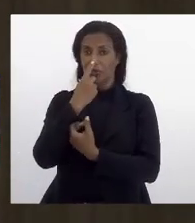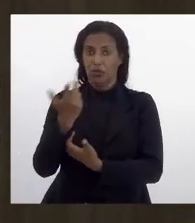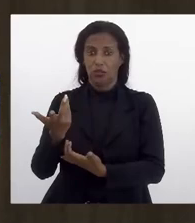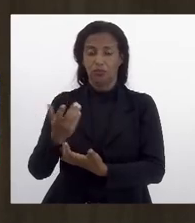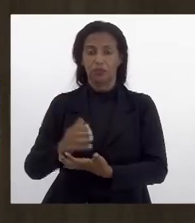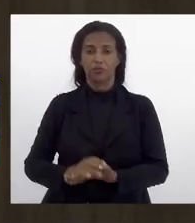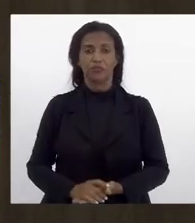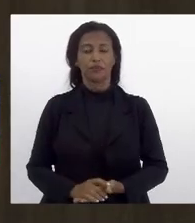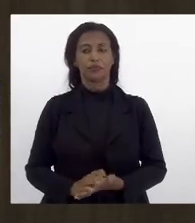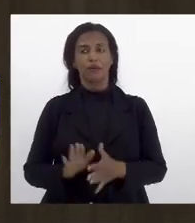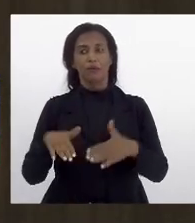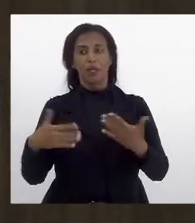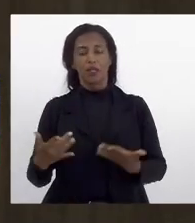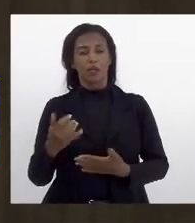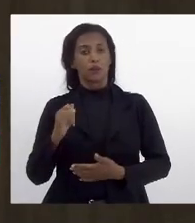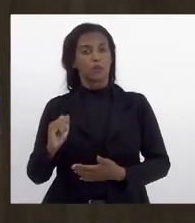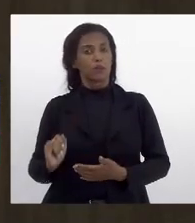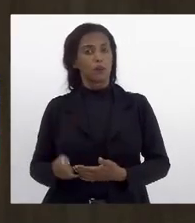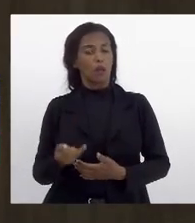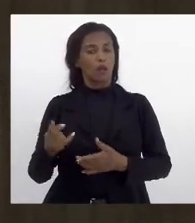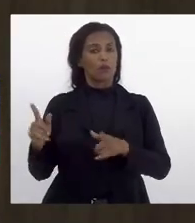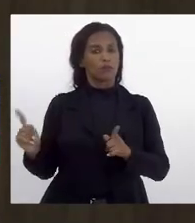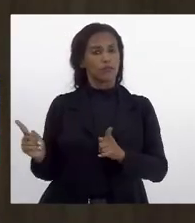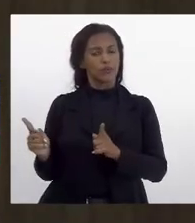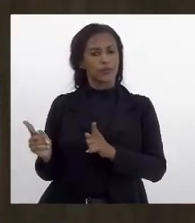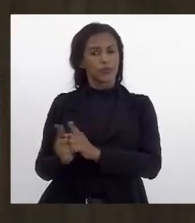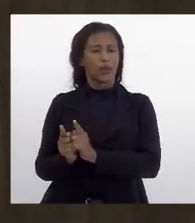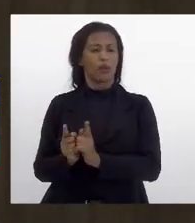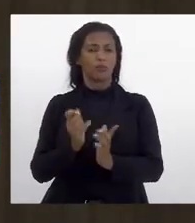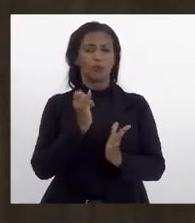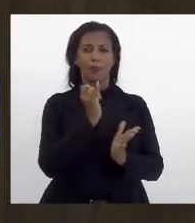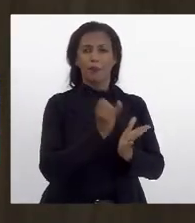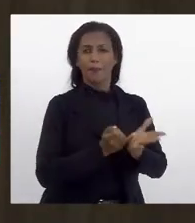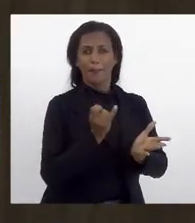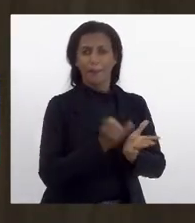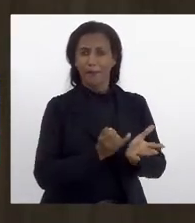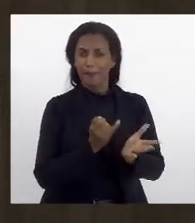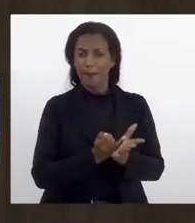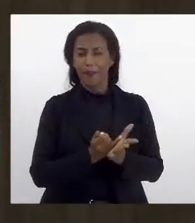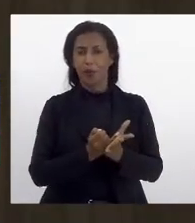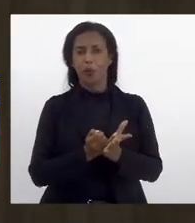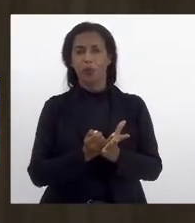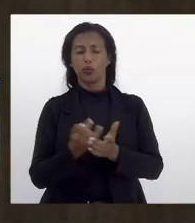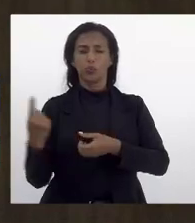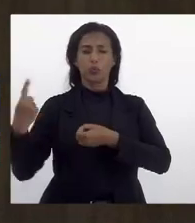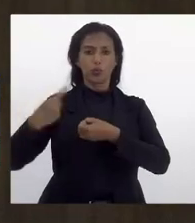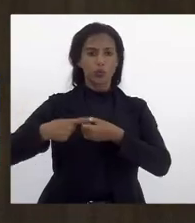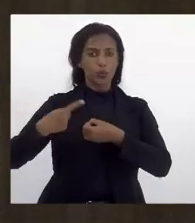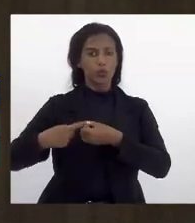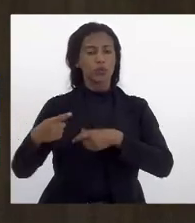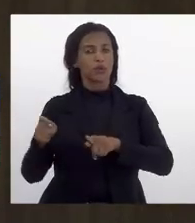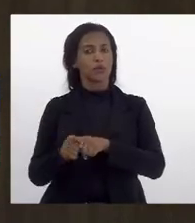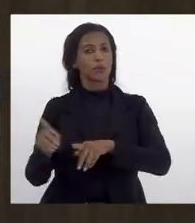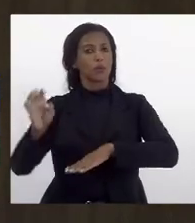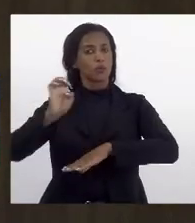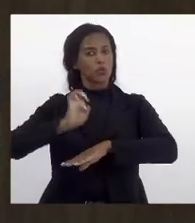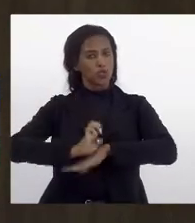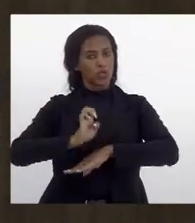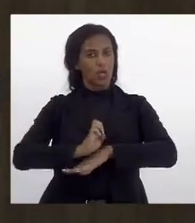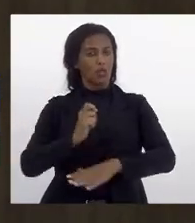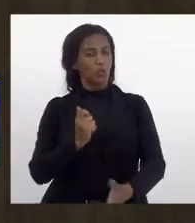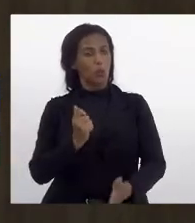então a possibilidade de redução de isenção do ICMS para os municípios e para o estado ao adquirir